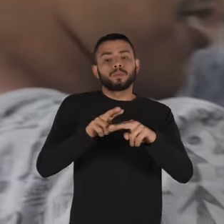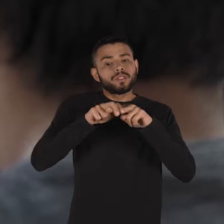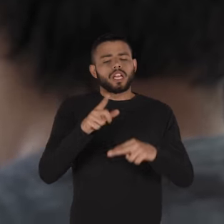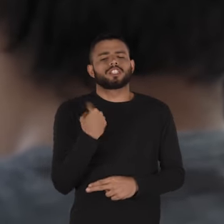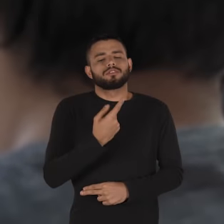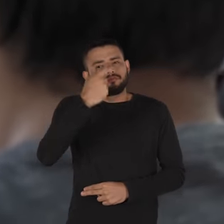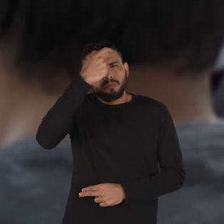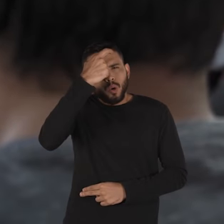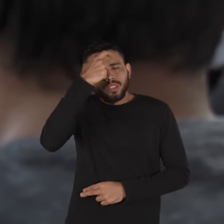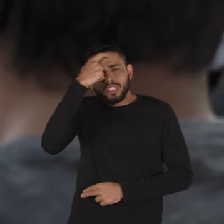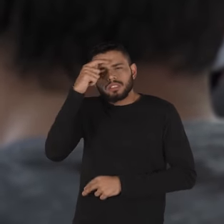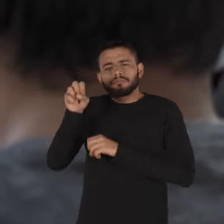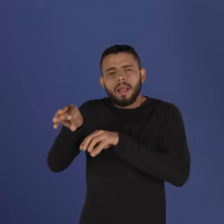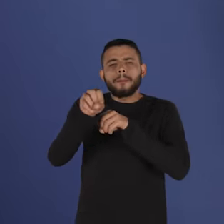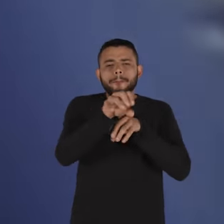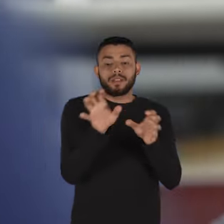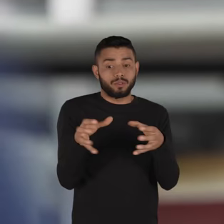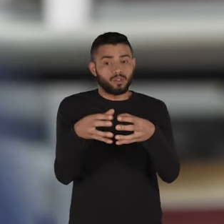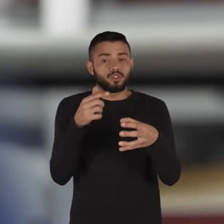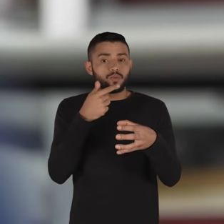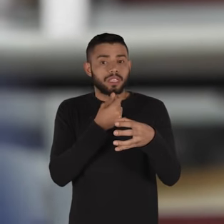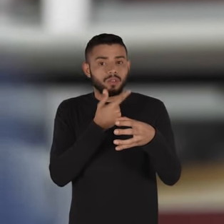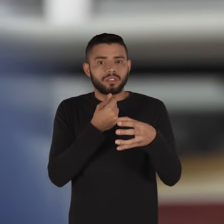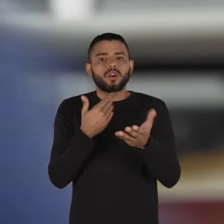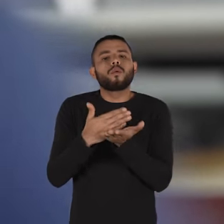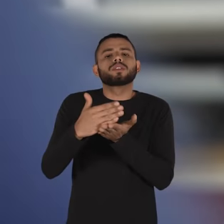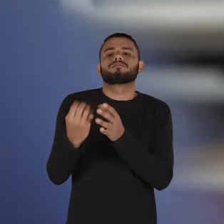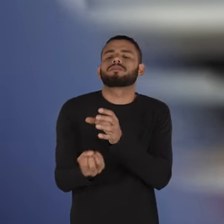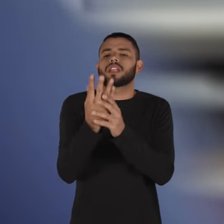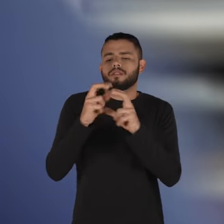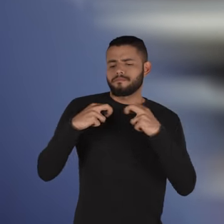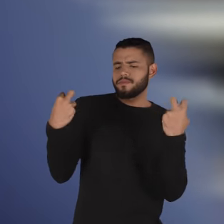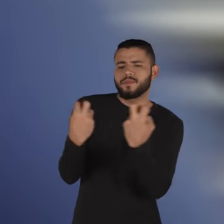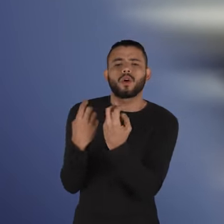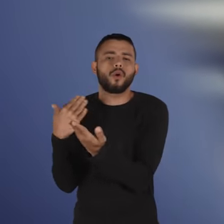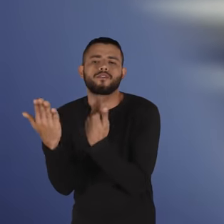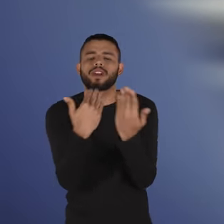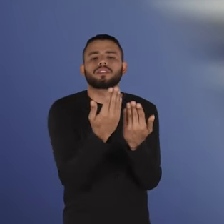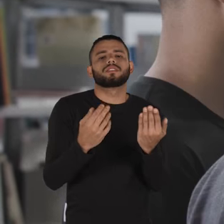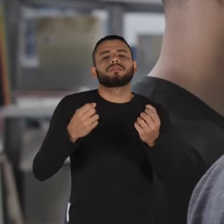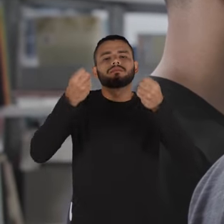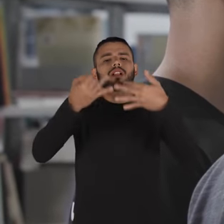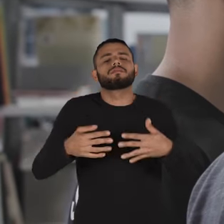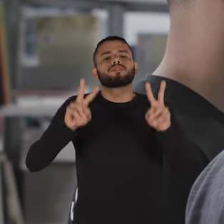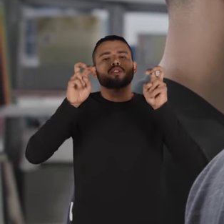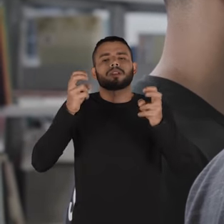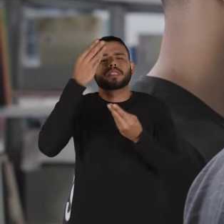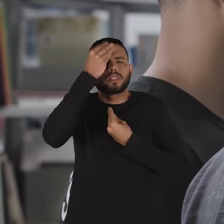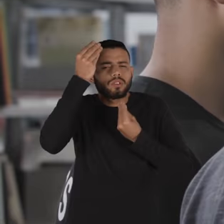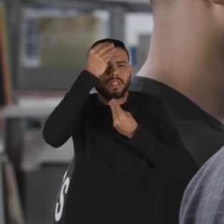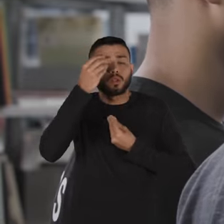Então a gente começou uma conscientização ano passado com os meninos. E começou a promover as rodas de conversa, a falar também sobre sexualidade.